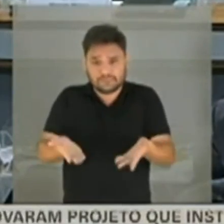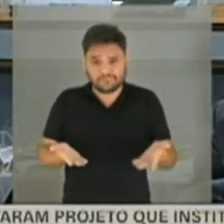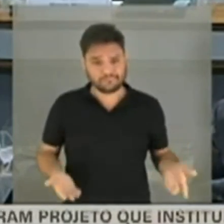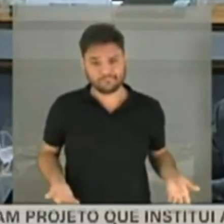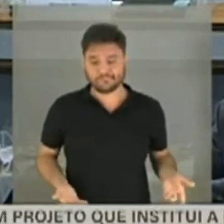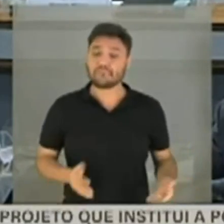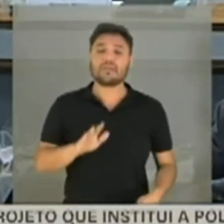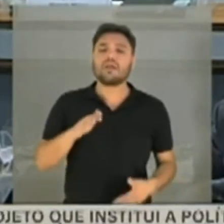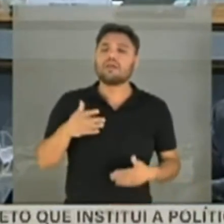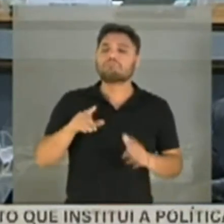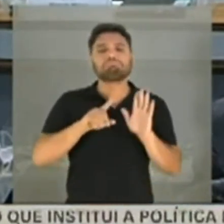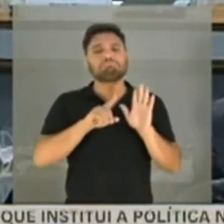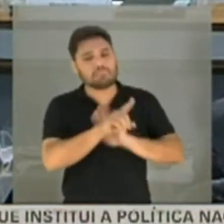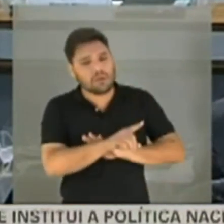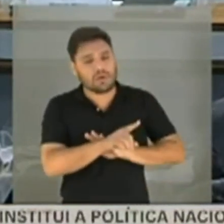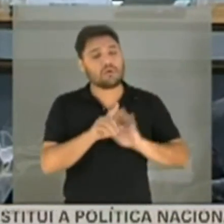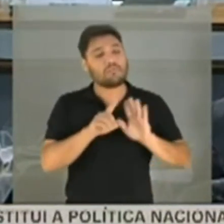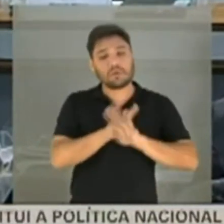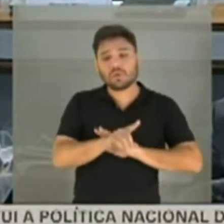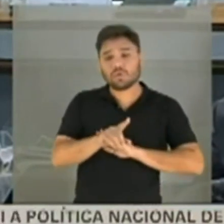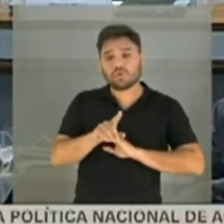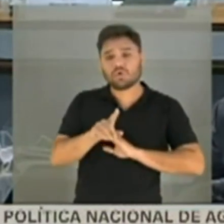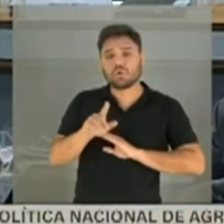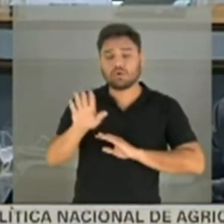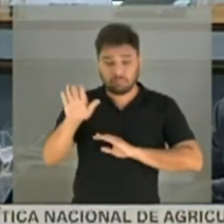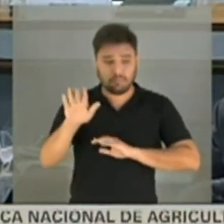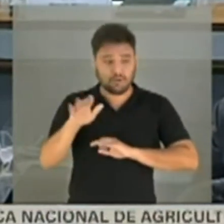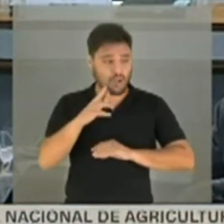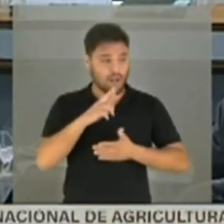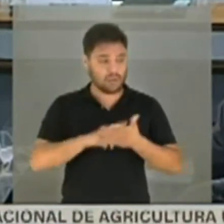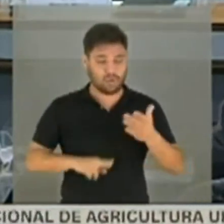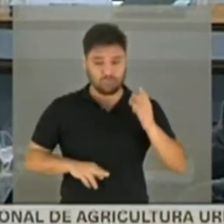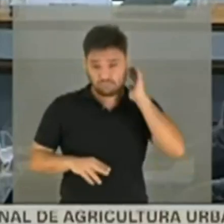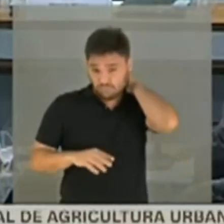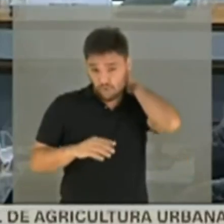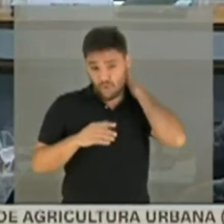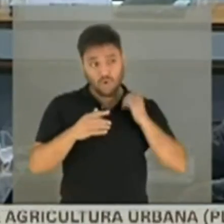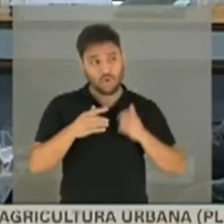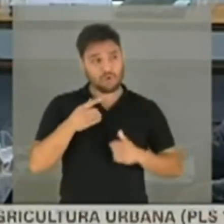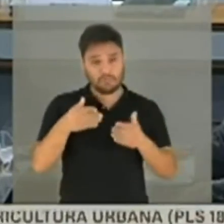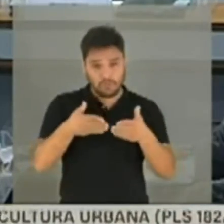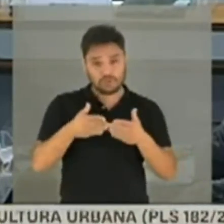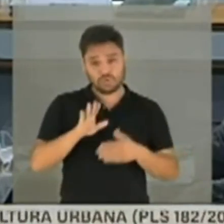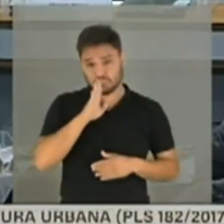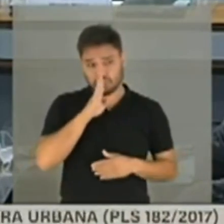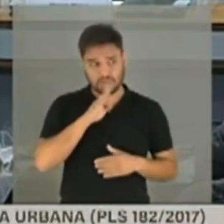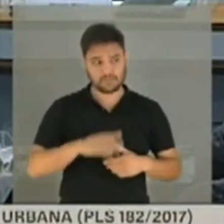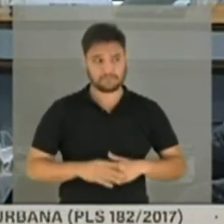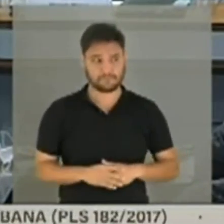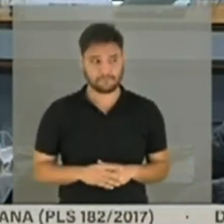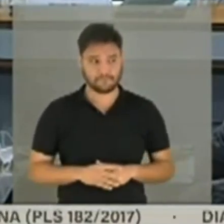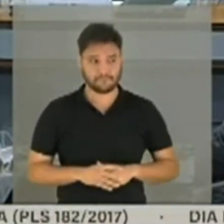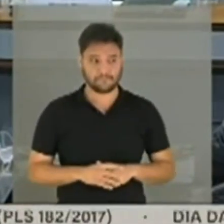Qual a sua relação com o senhor Guilherme? O depoente está pedindo cinco minutos do seu banheiro.